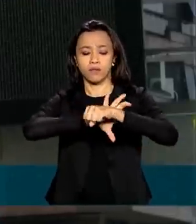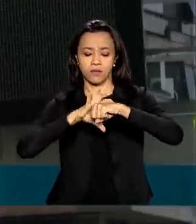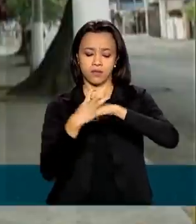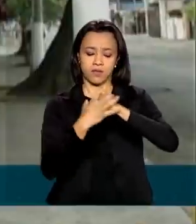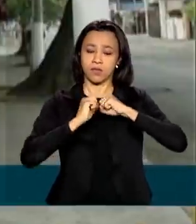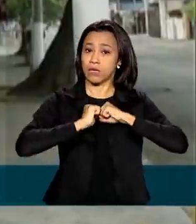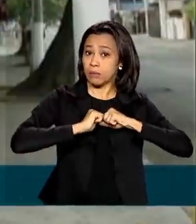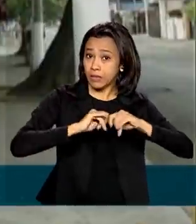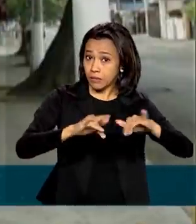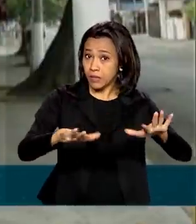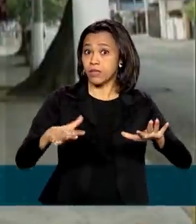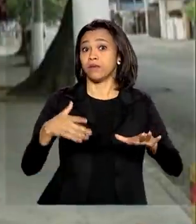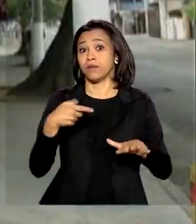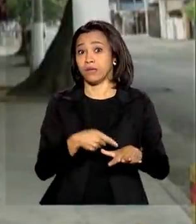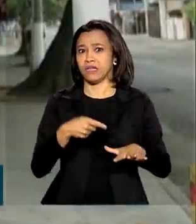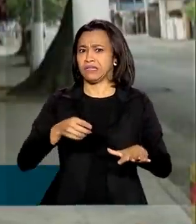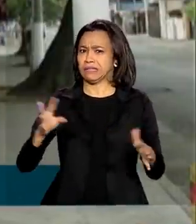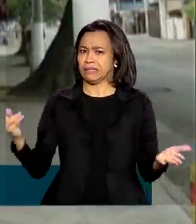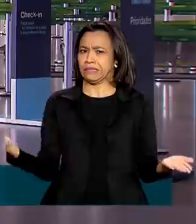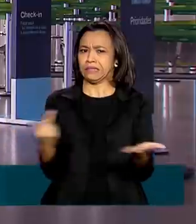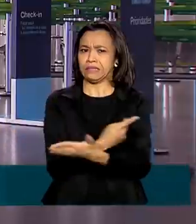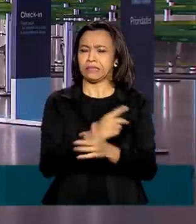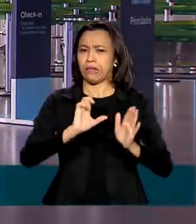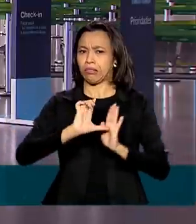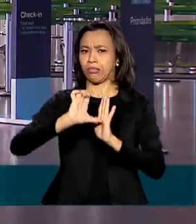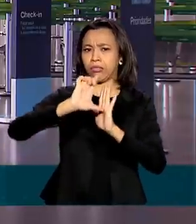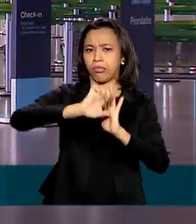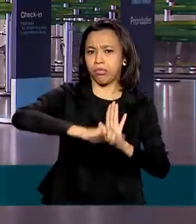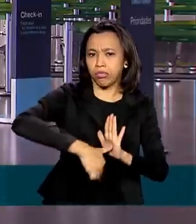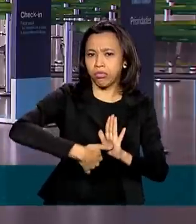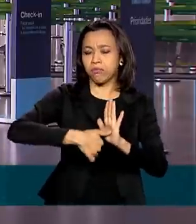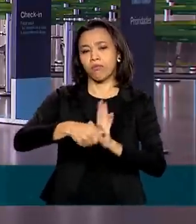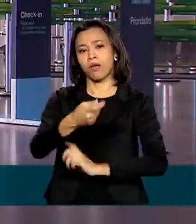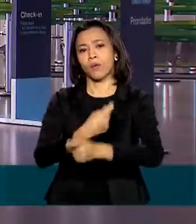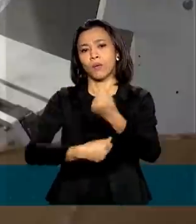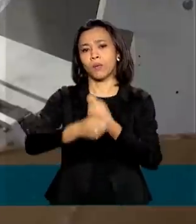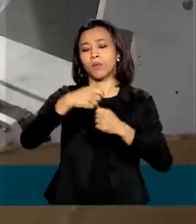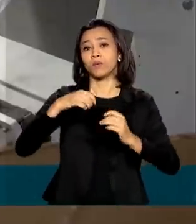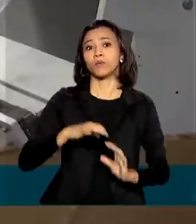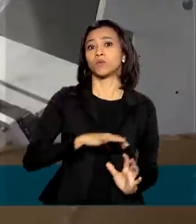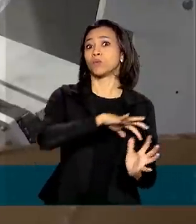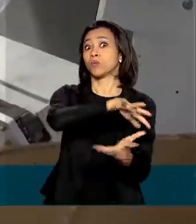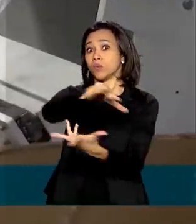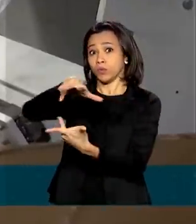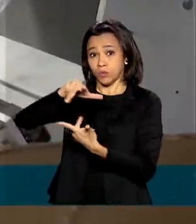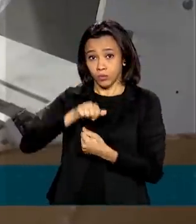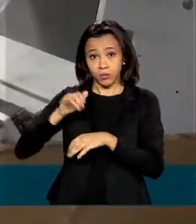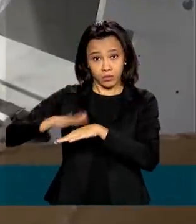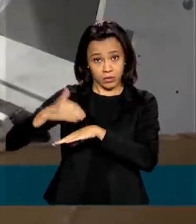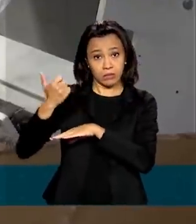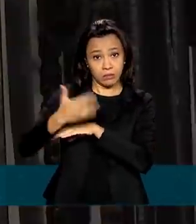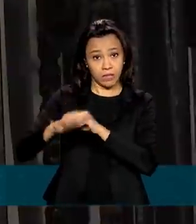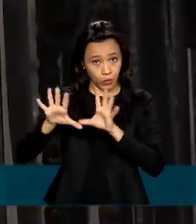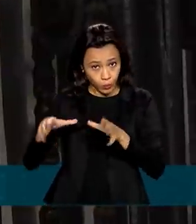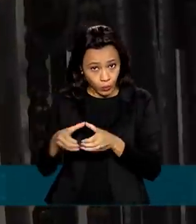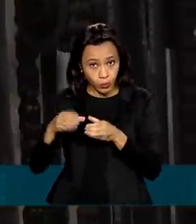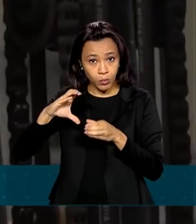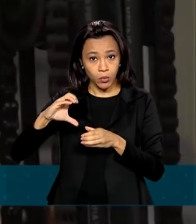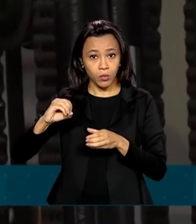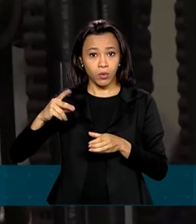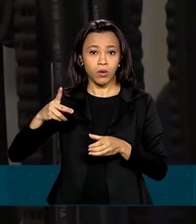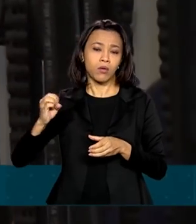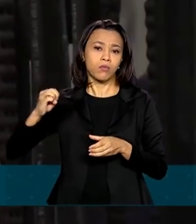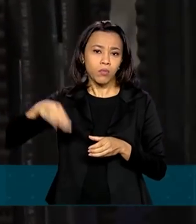-19, que provocou a maior retração econômica global dos últimos tempos. Segundo Copom, em relação à atividade